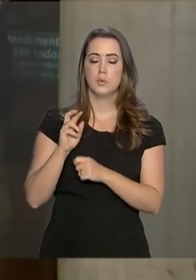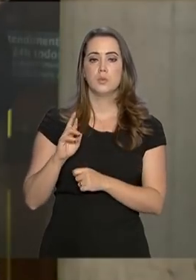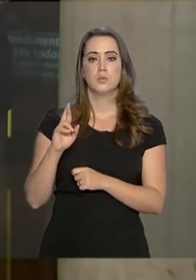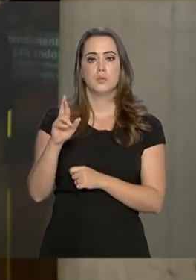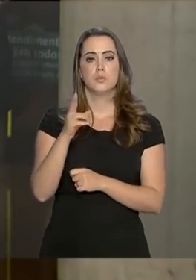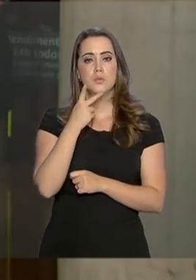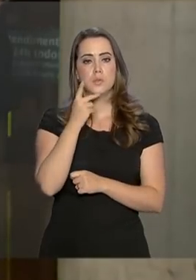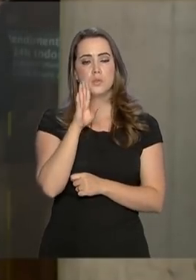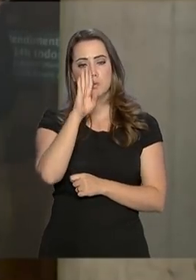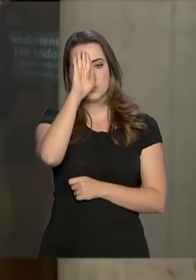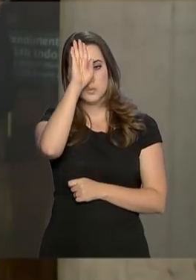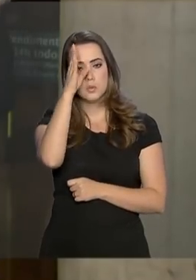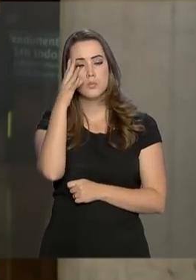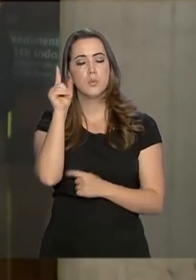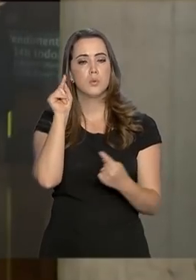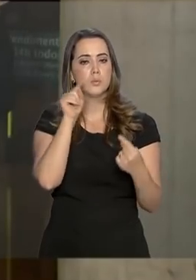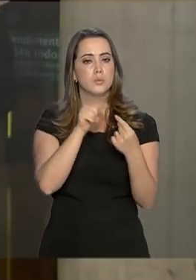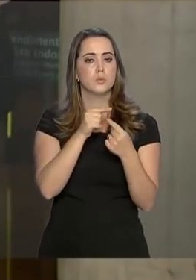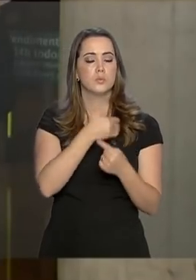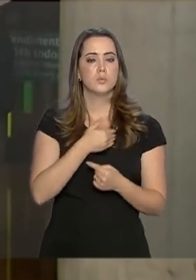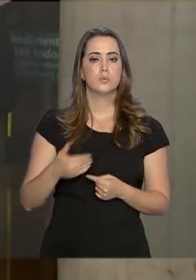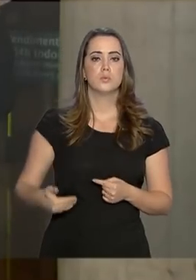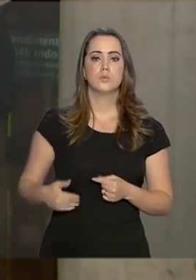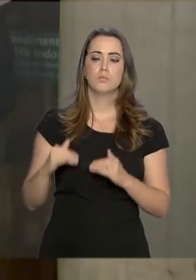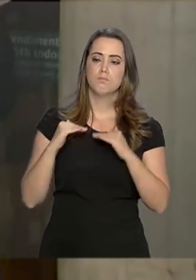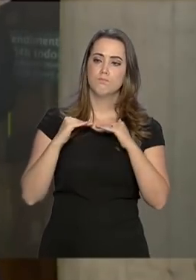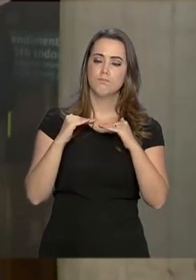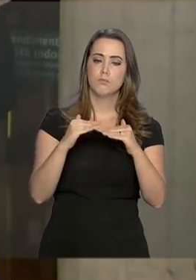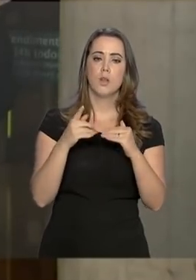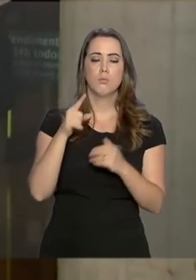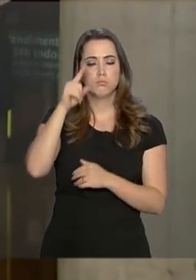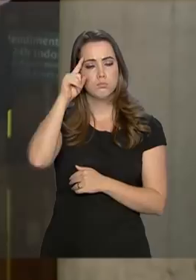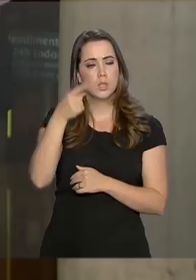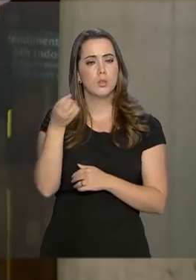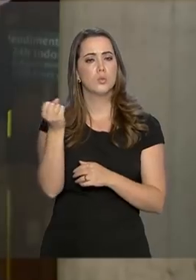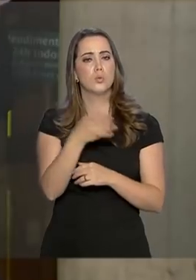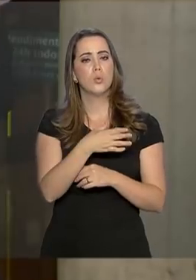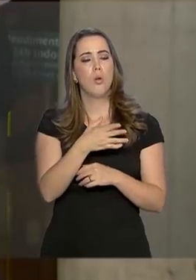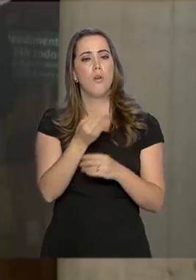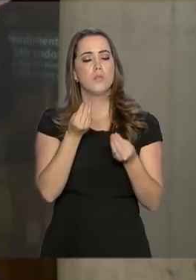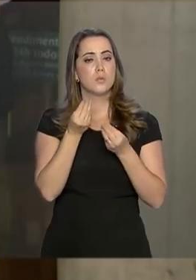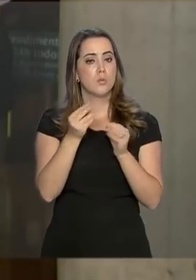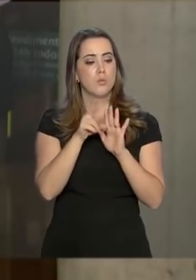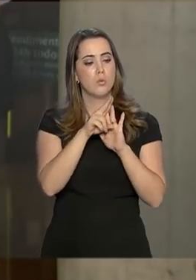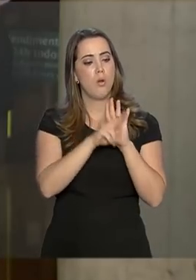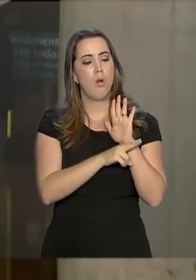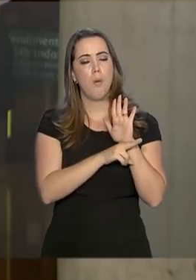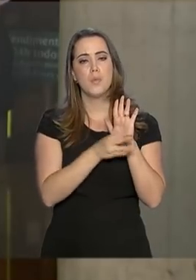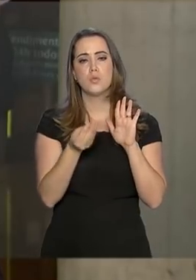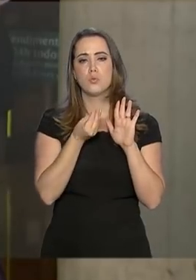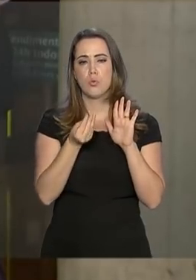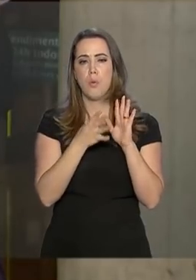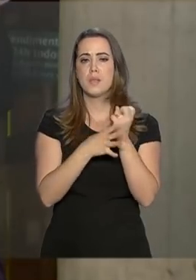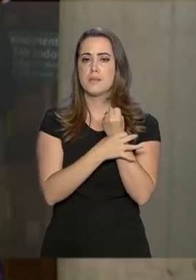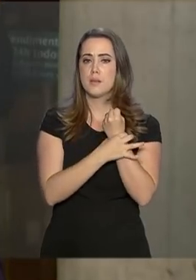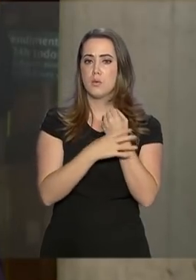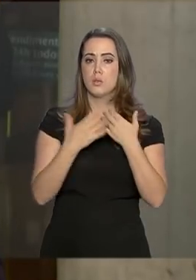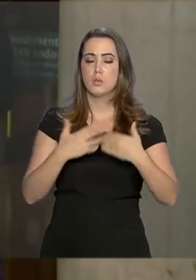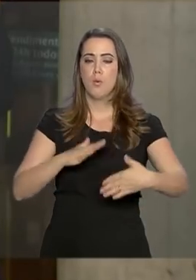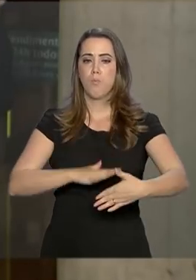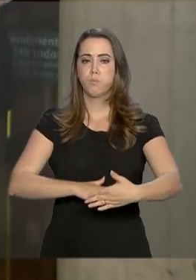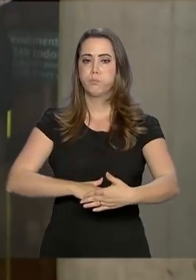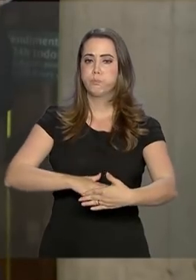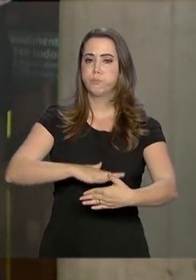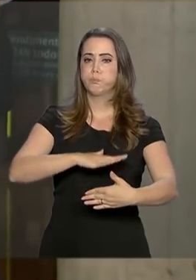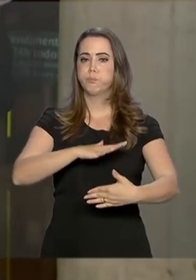Falou que uma das prioridades do governo é estabelecer novos parâmetros para a segurança de barragens Falou também que o